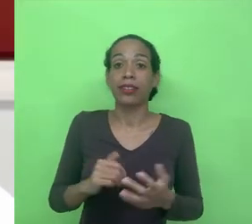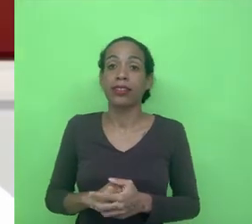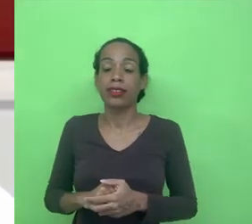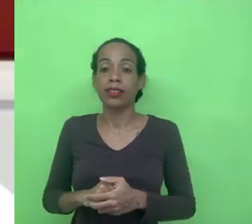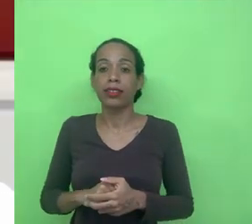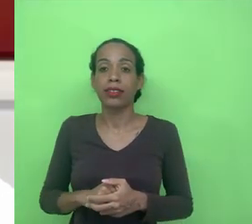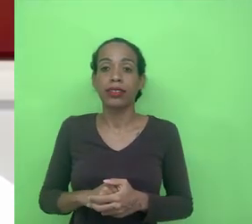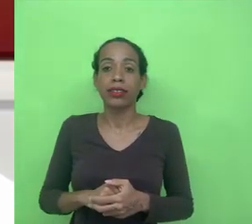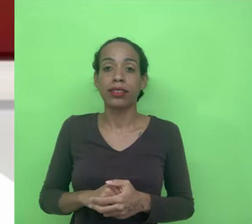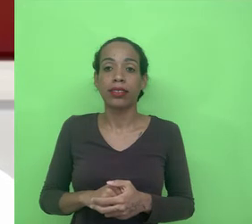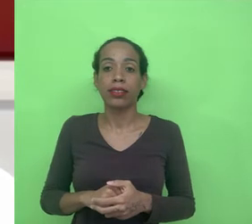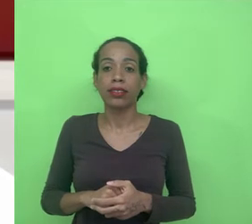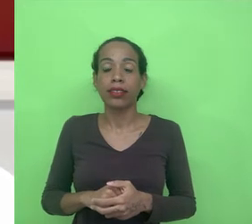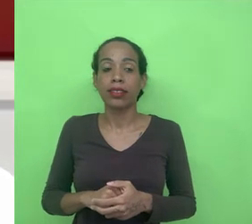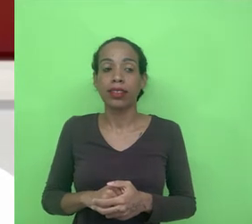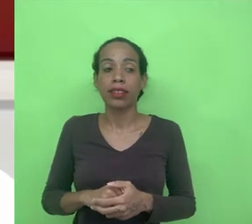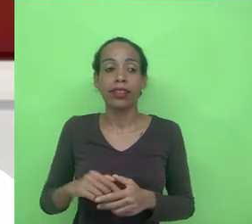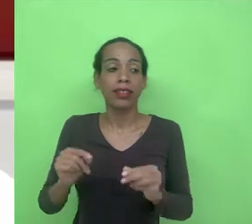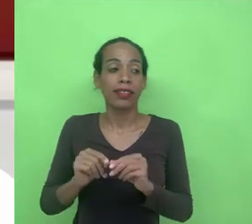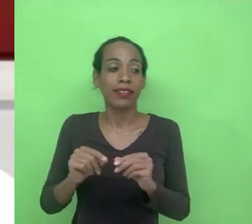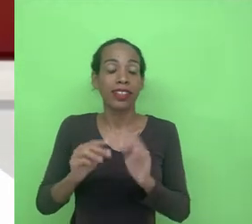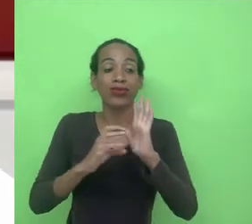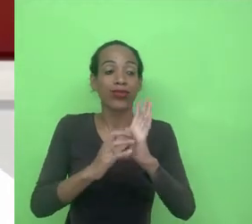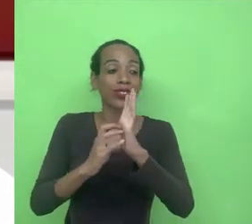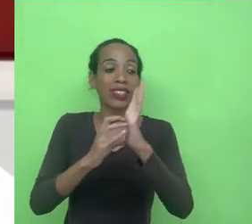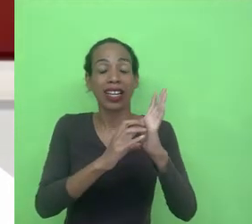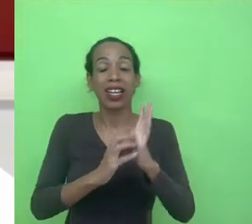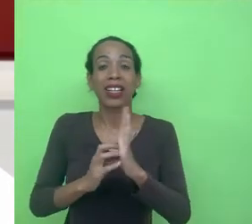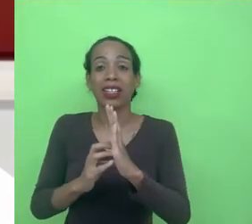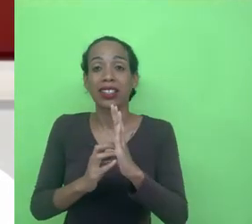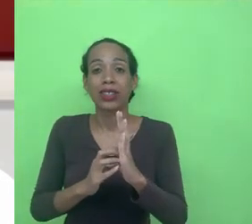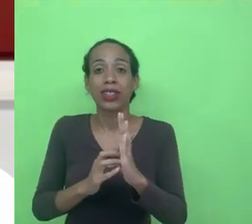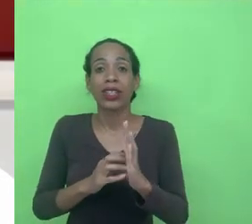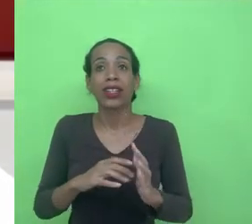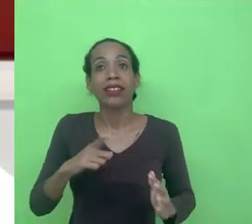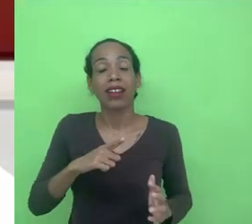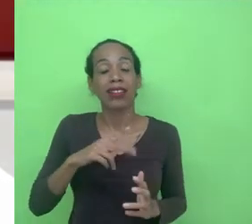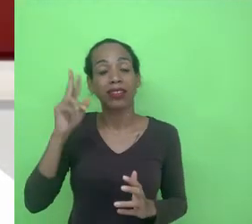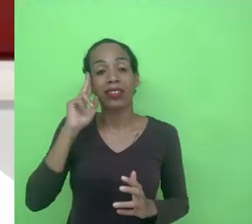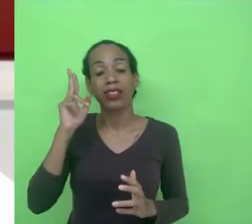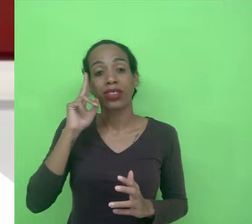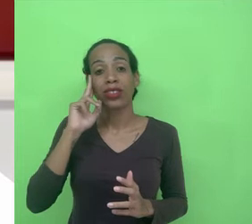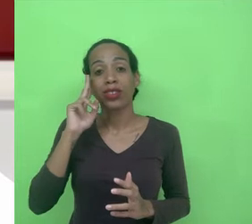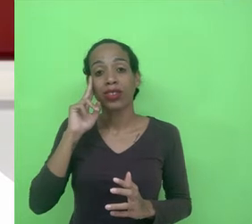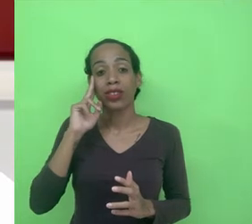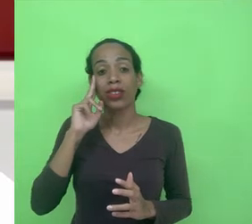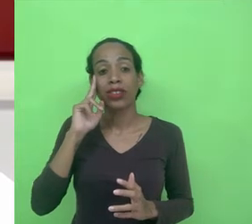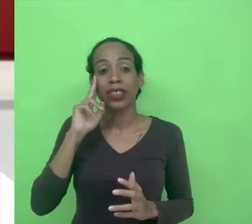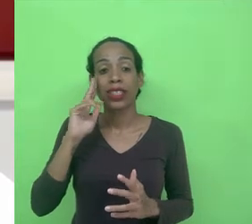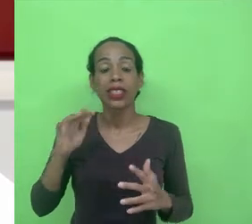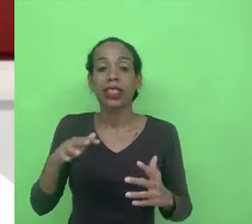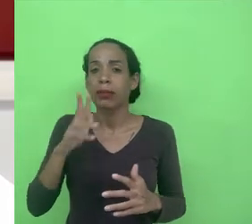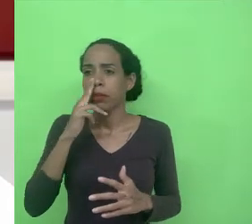são baseados em dados ou seja eles são por sua natureza líquidos se a gente for